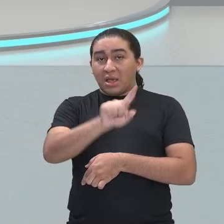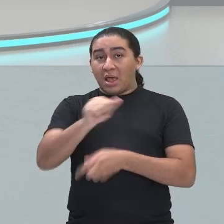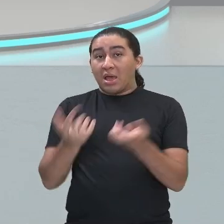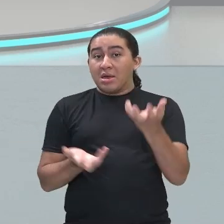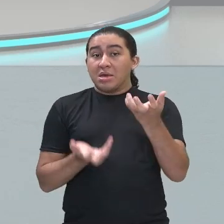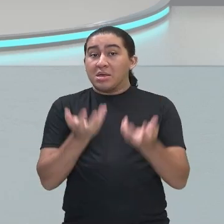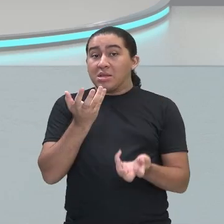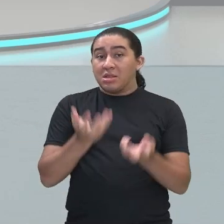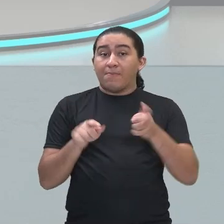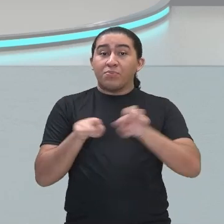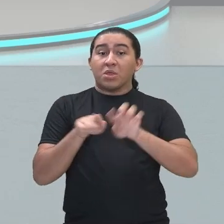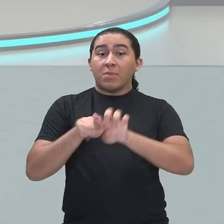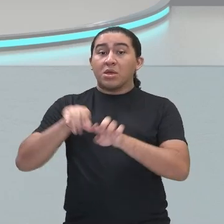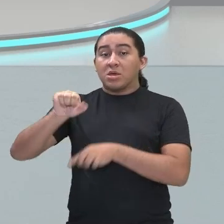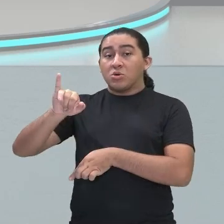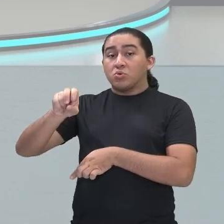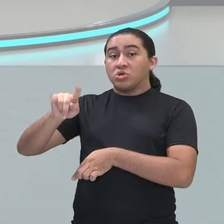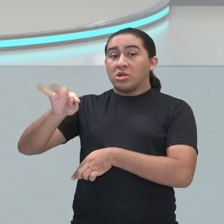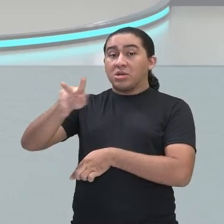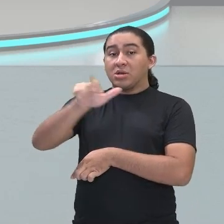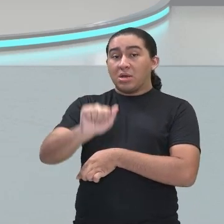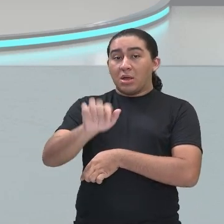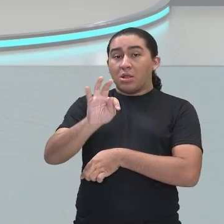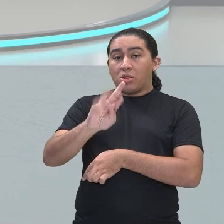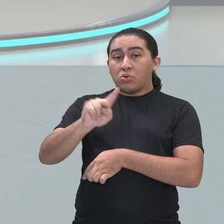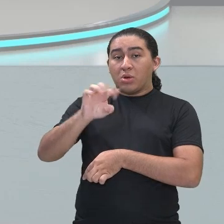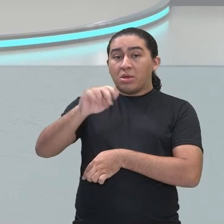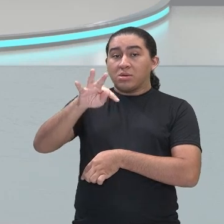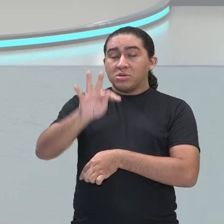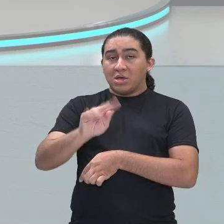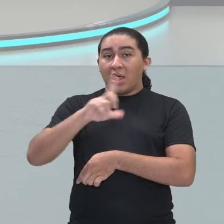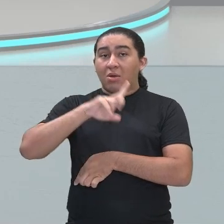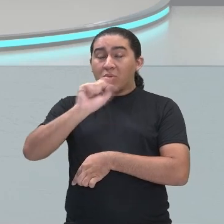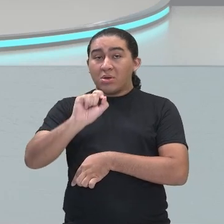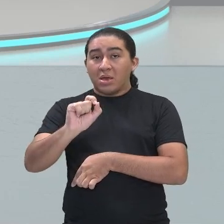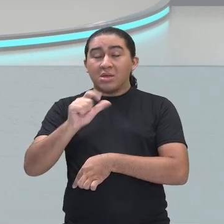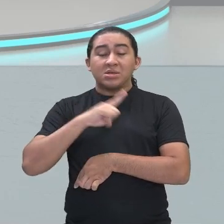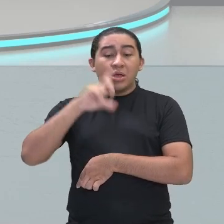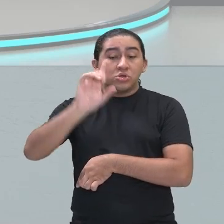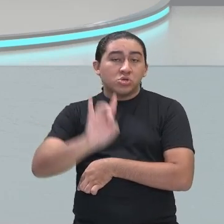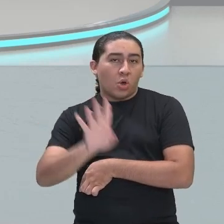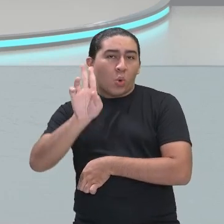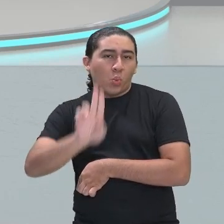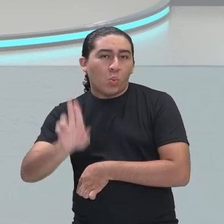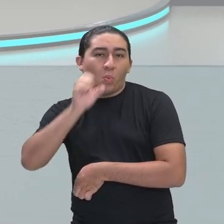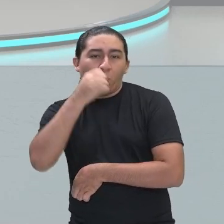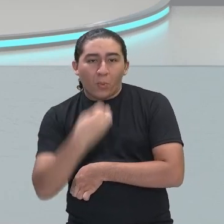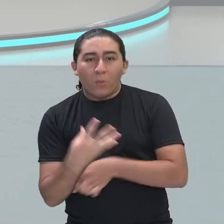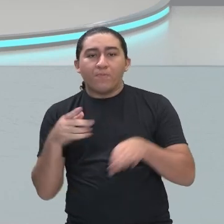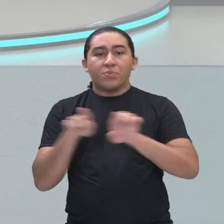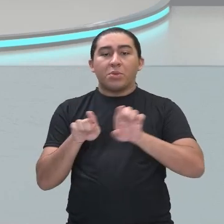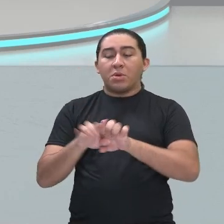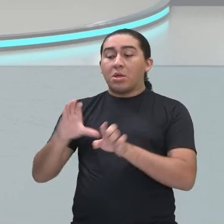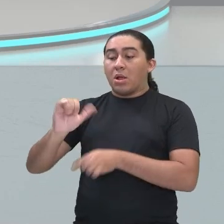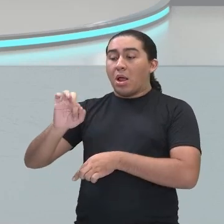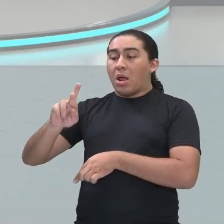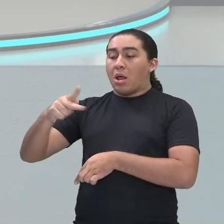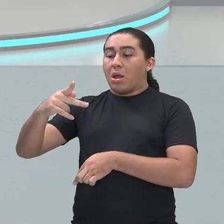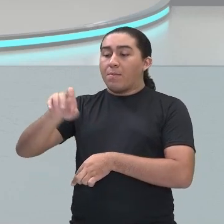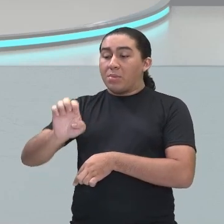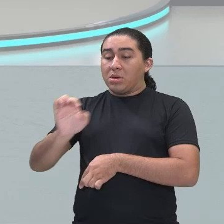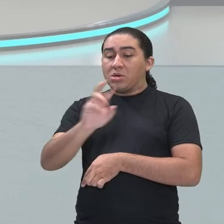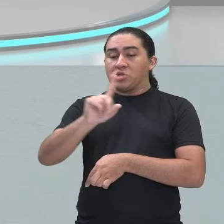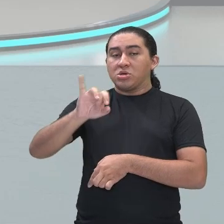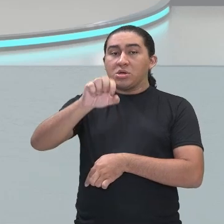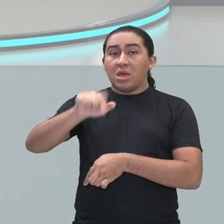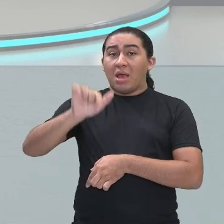truncate, cortar o inútil. E carpe dia. Esse carpe dia é o mais famoso desta época